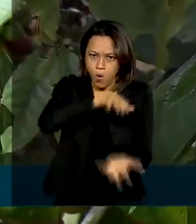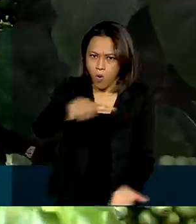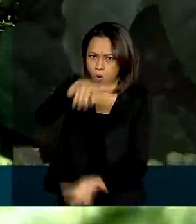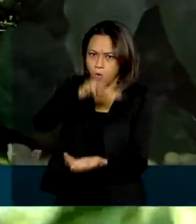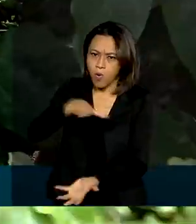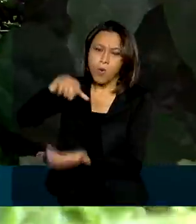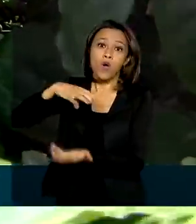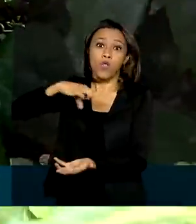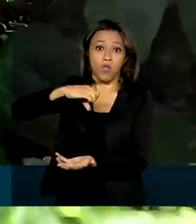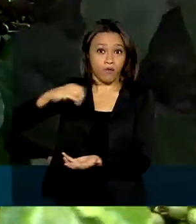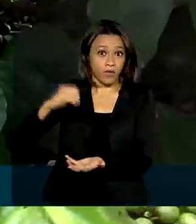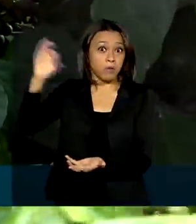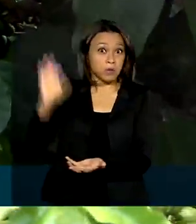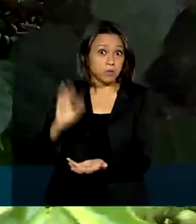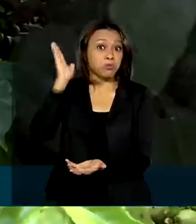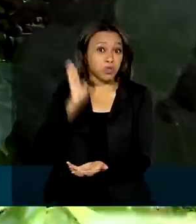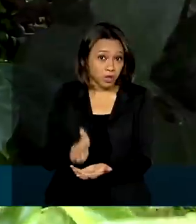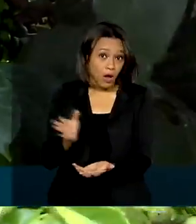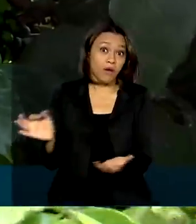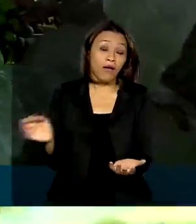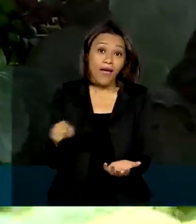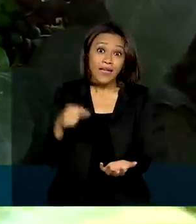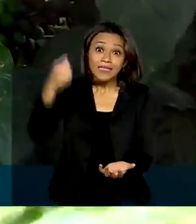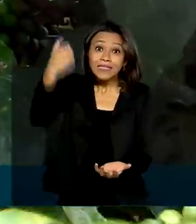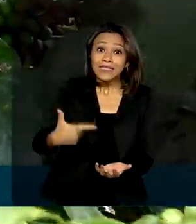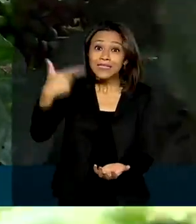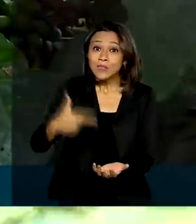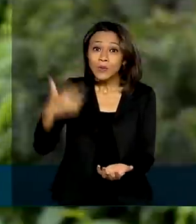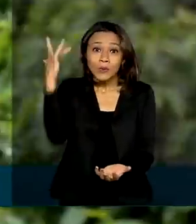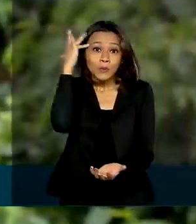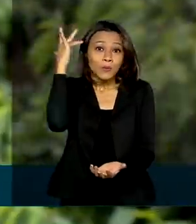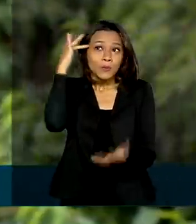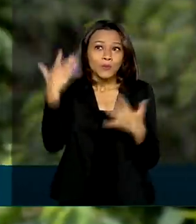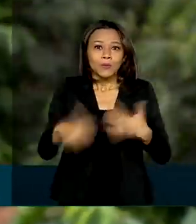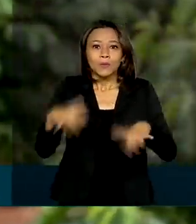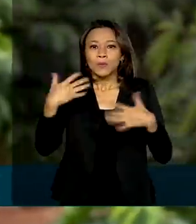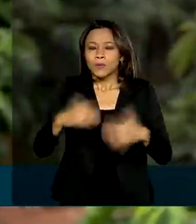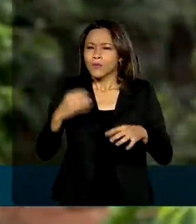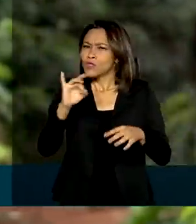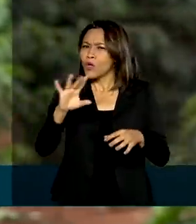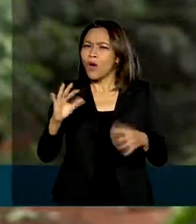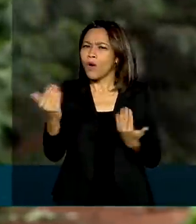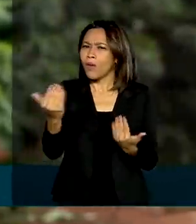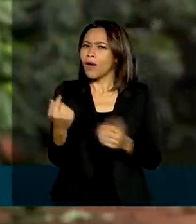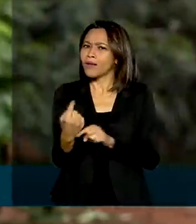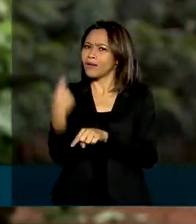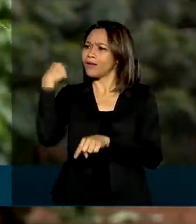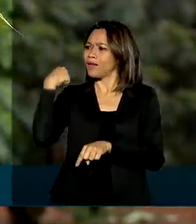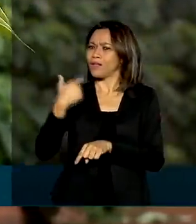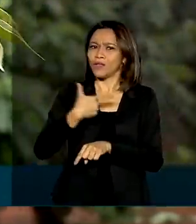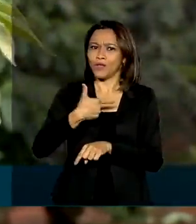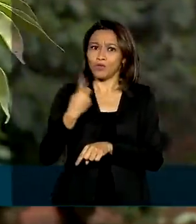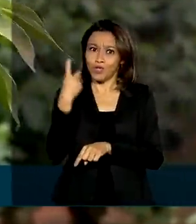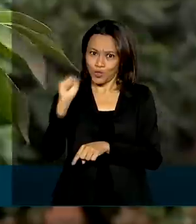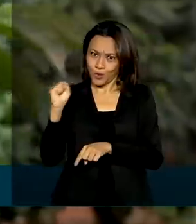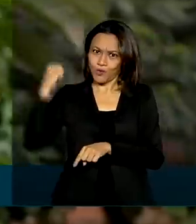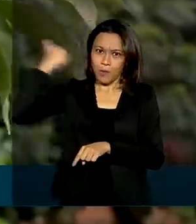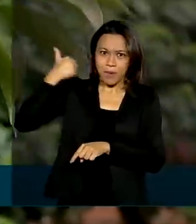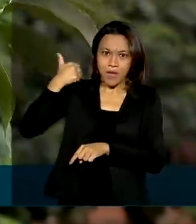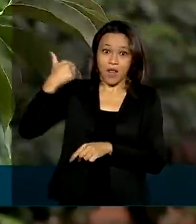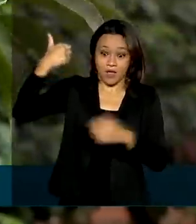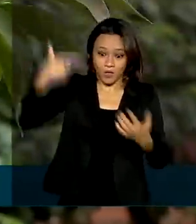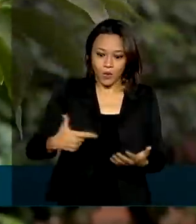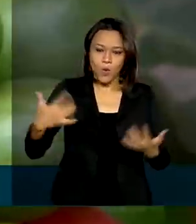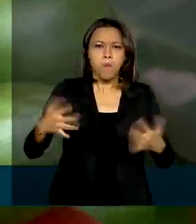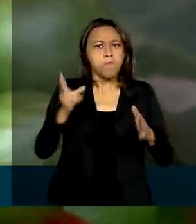produção já colhida, será a segunda maior de todos os tempos, atrás apenas da de 2018. Mesmo